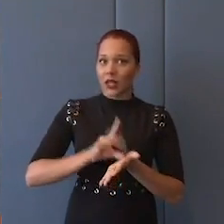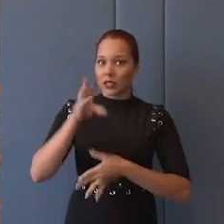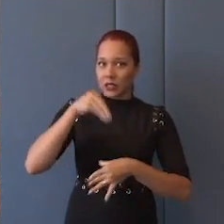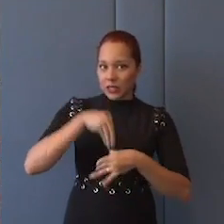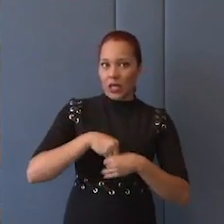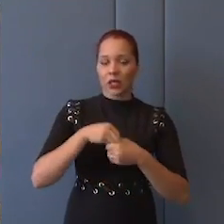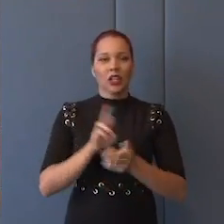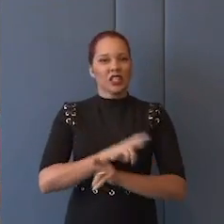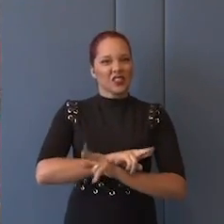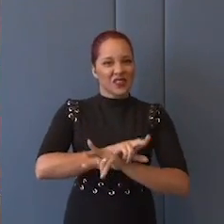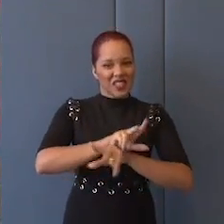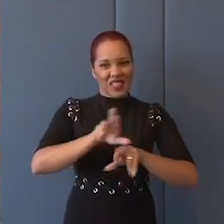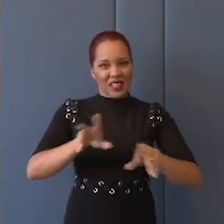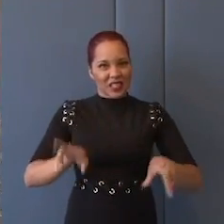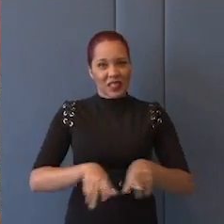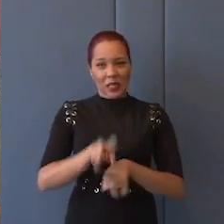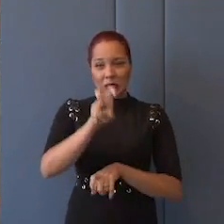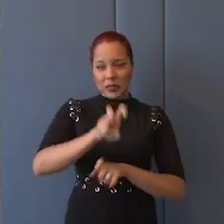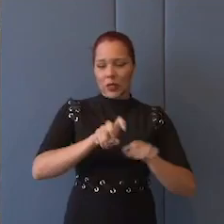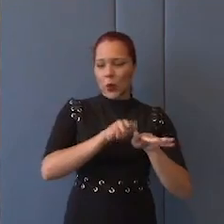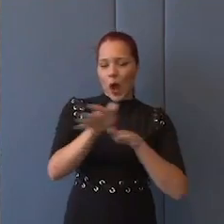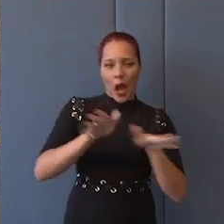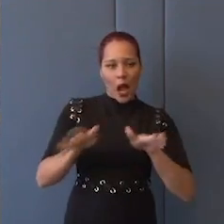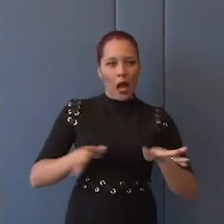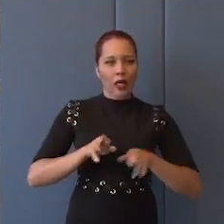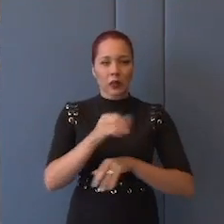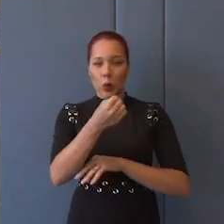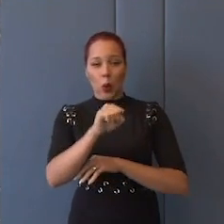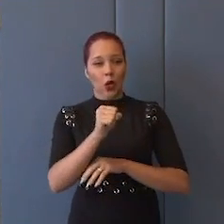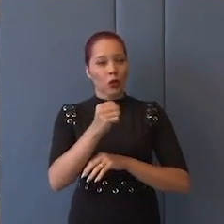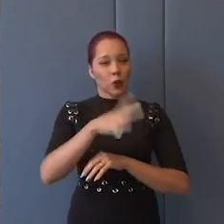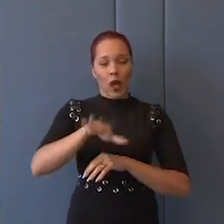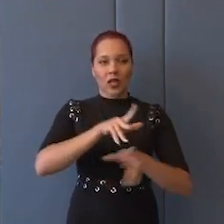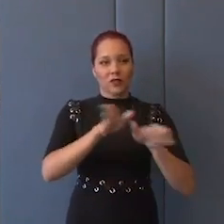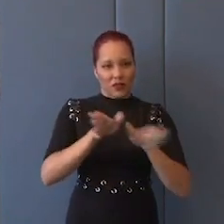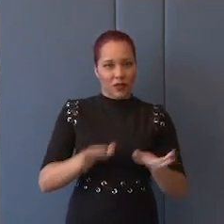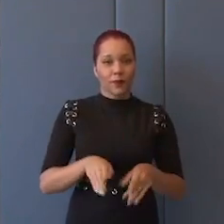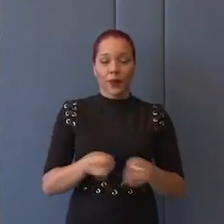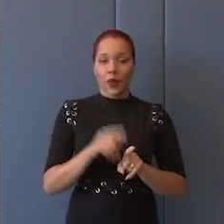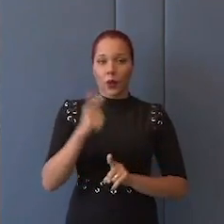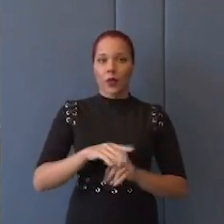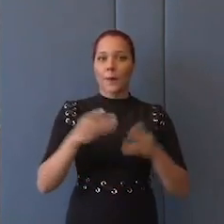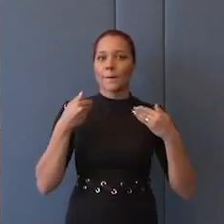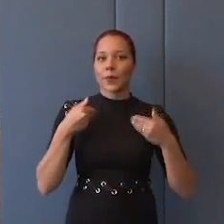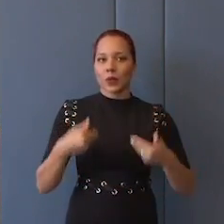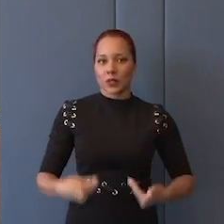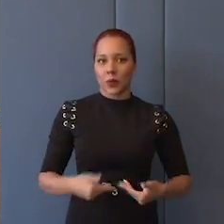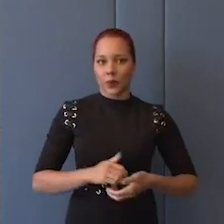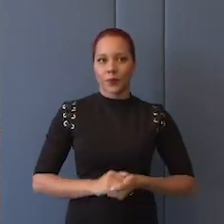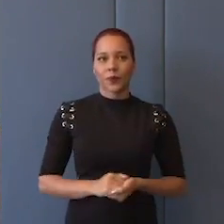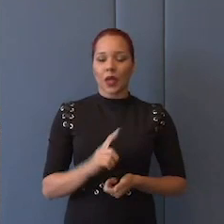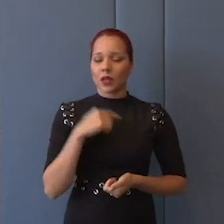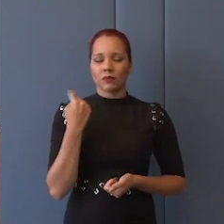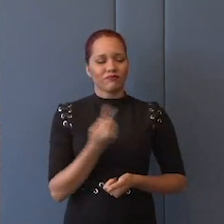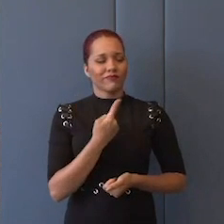pentadimensional, muito mais complexa. E outra coisa, posições. A gente se acostumou muito